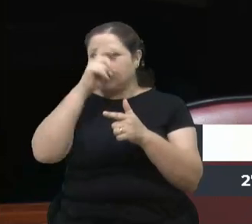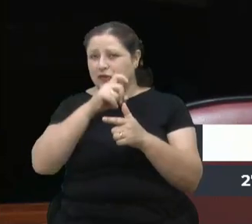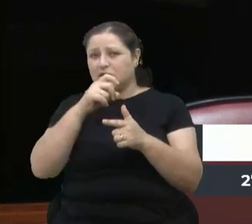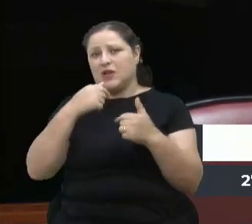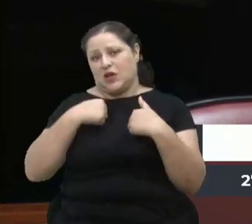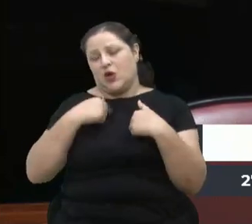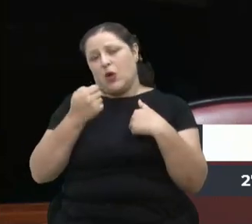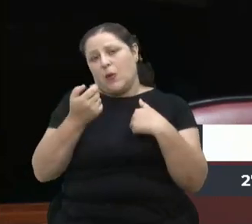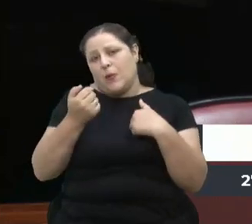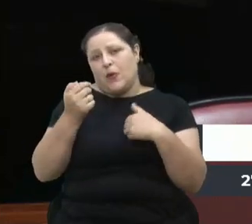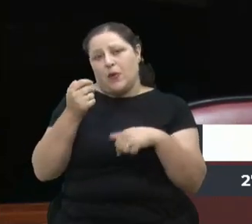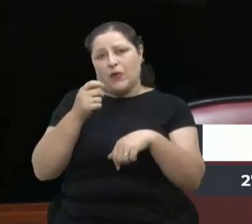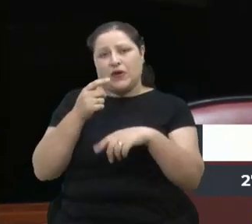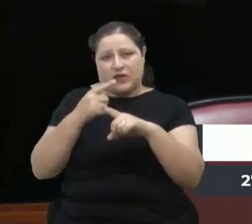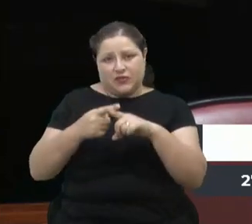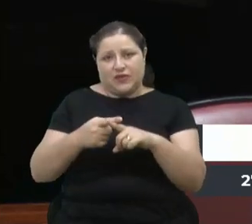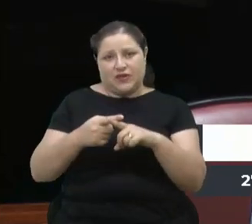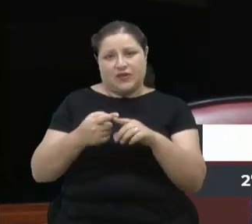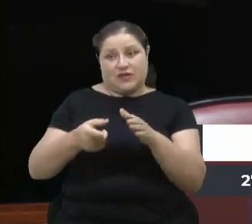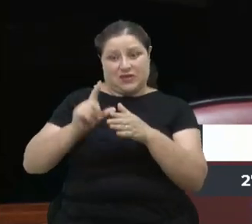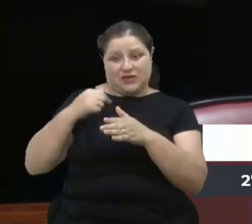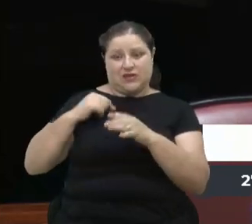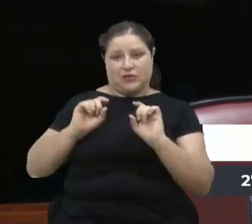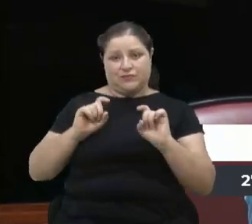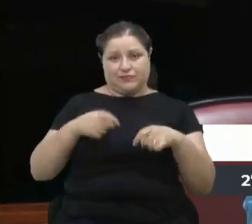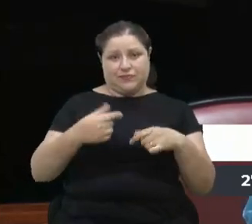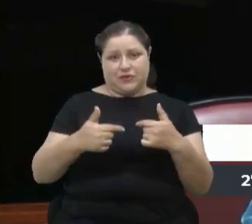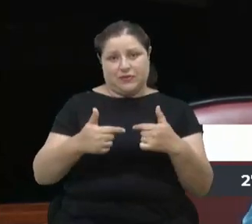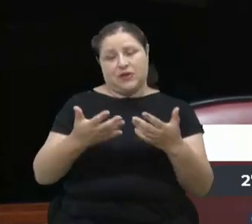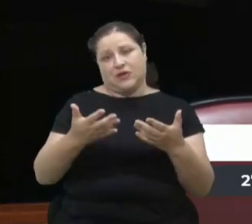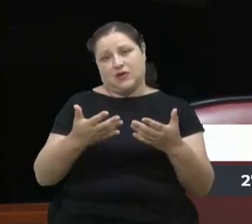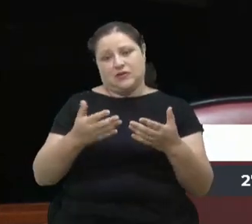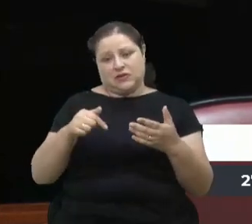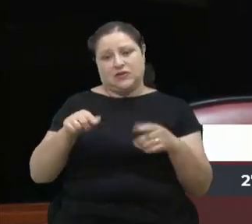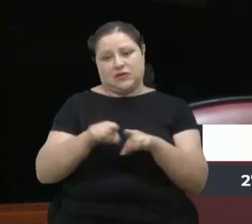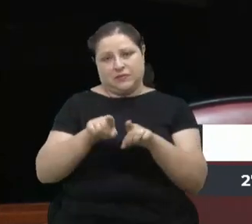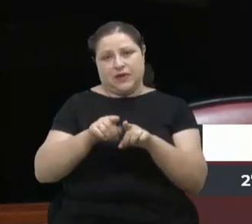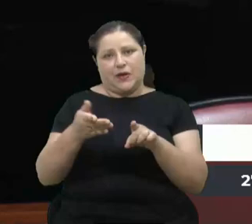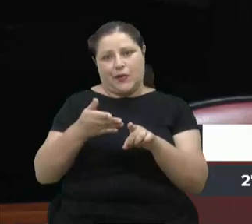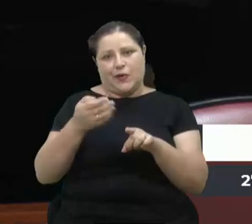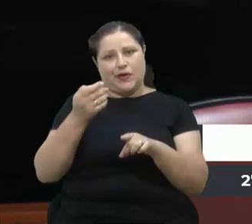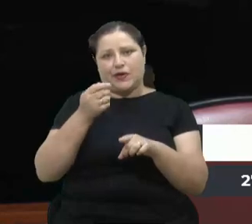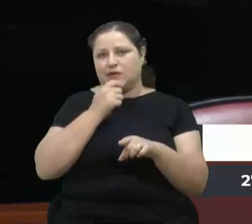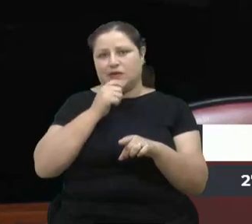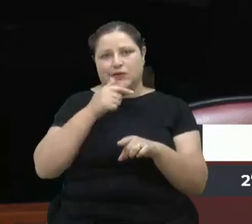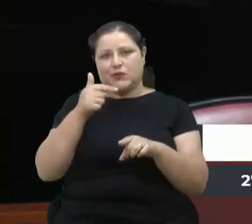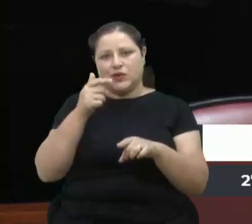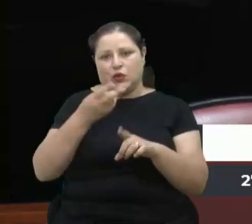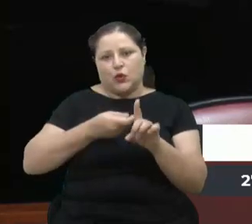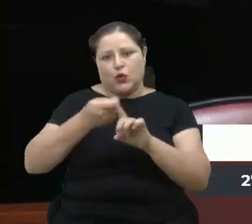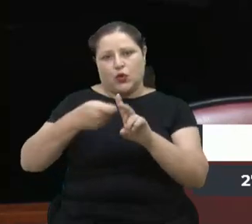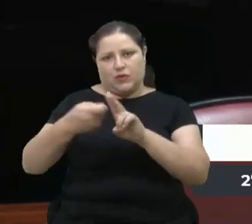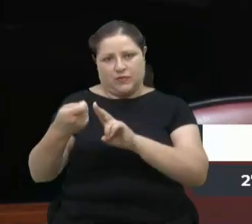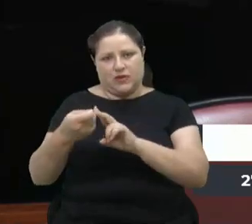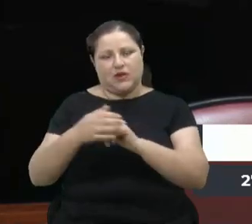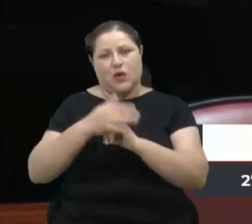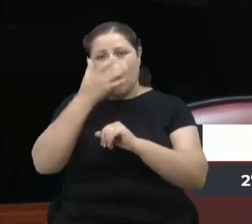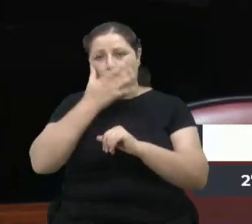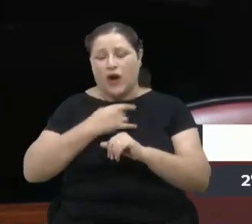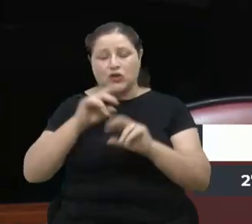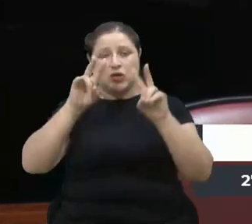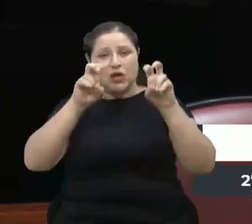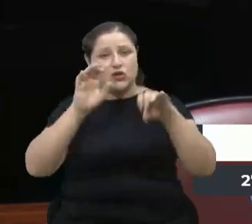as poucas vezes que eu assumi antes desse ano e esse ano, que não faz nem dois meses, acho que o assunto mais falado nessa